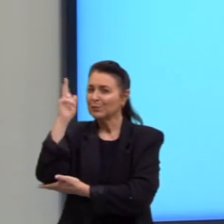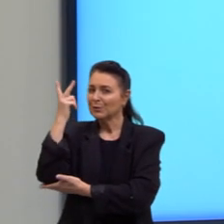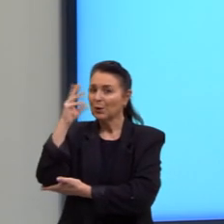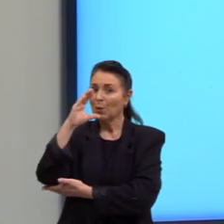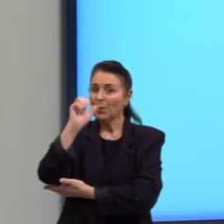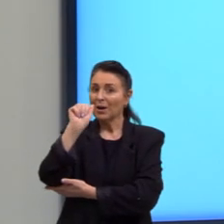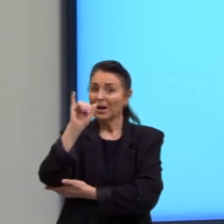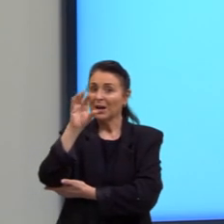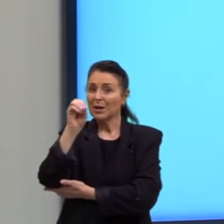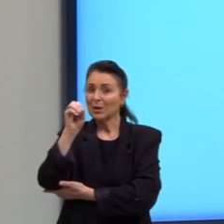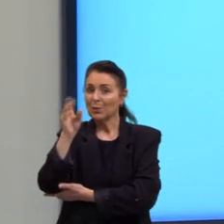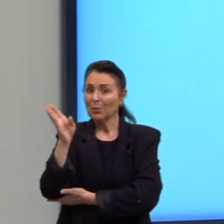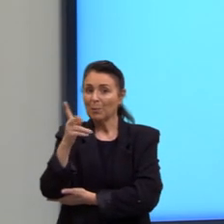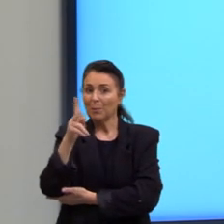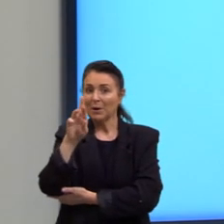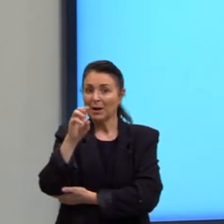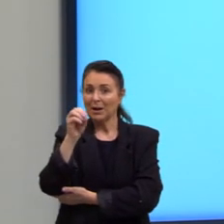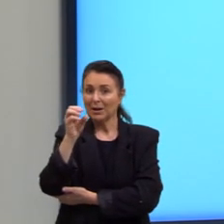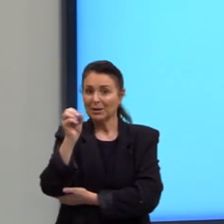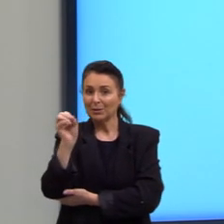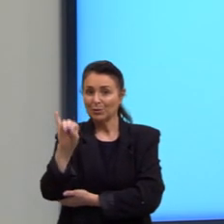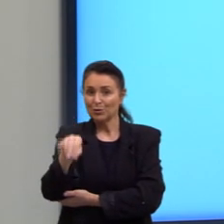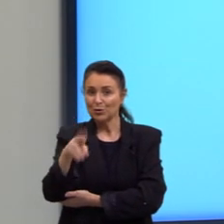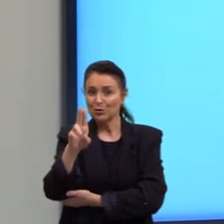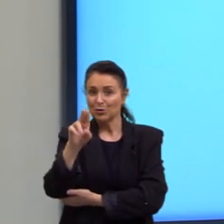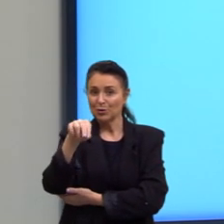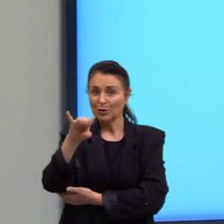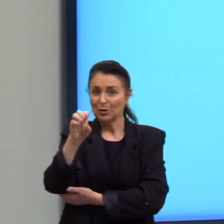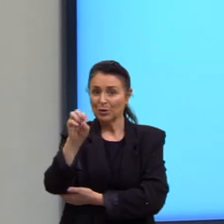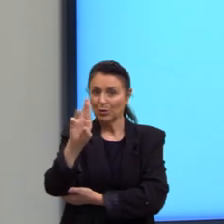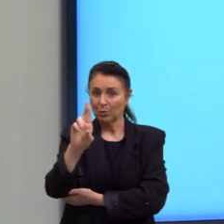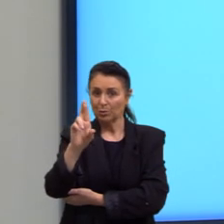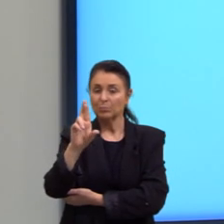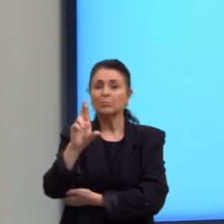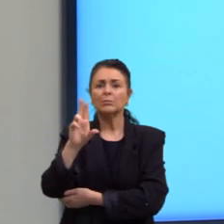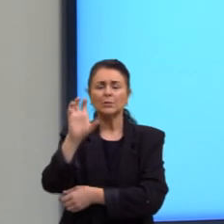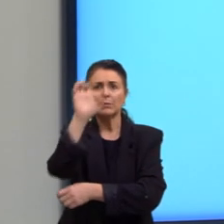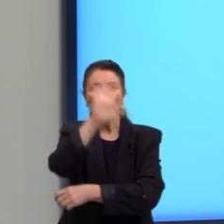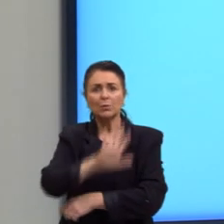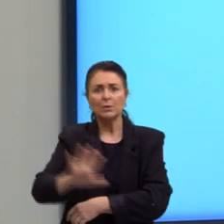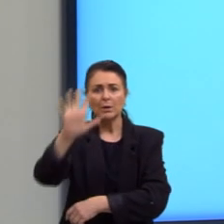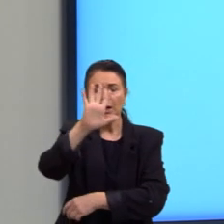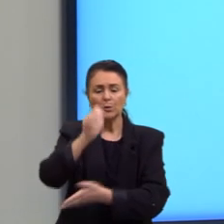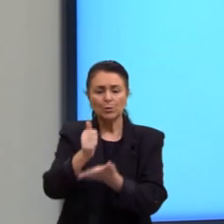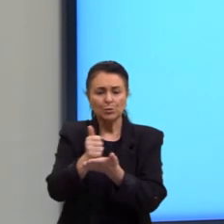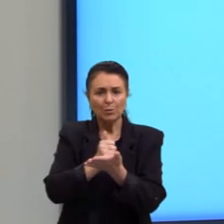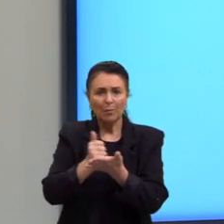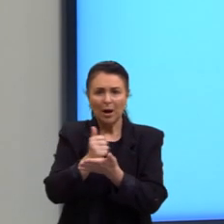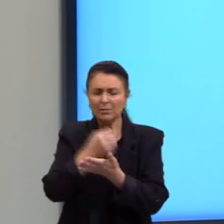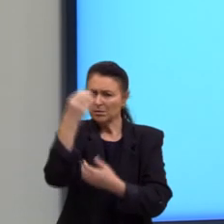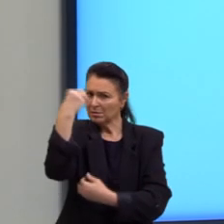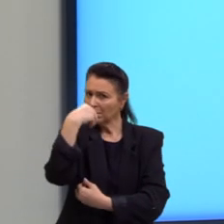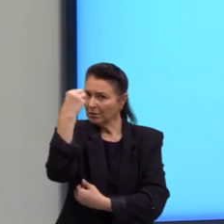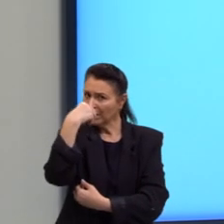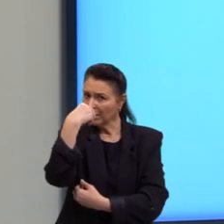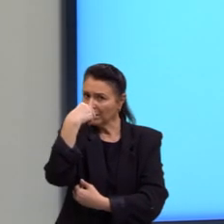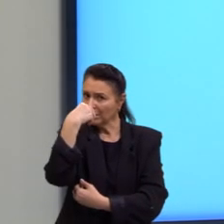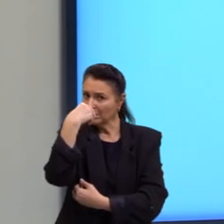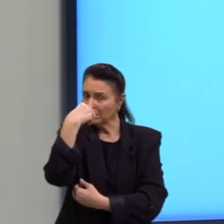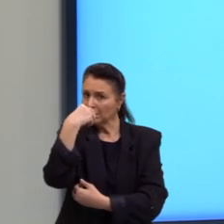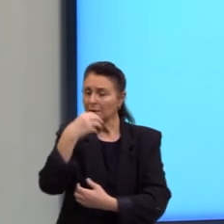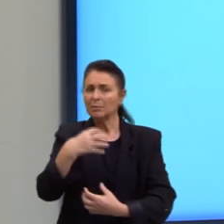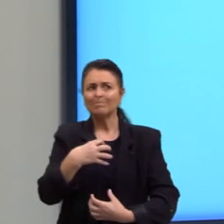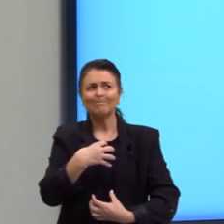Prado Júnior, formou-se um estado de bases frágeis resultando em uma falta de um